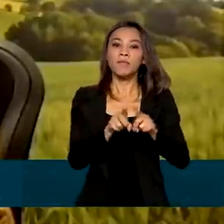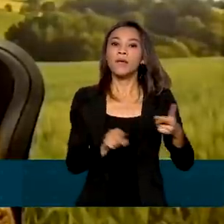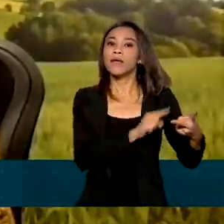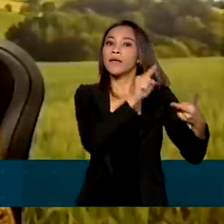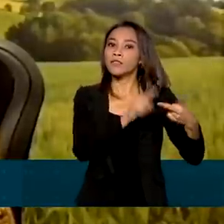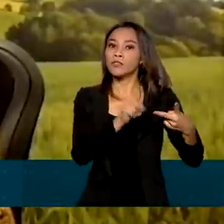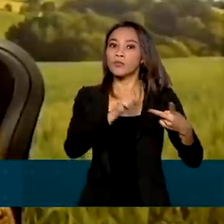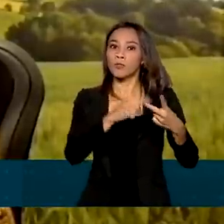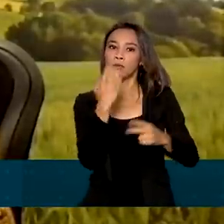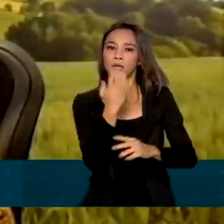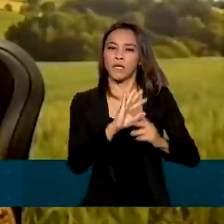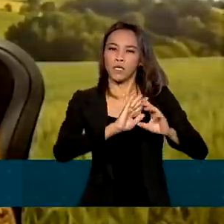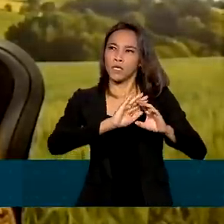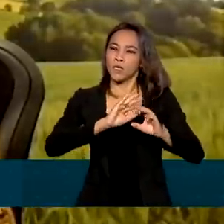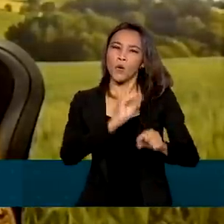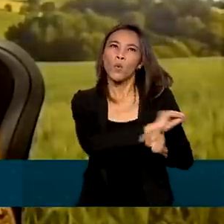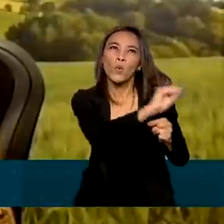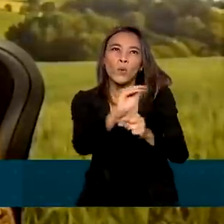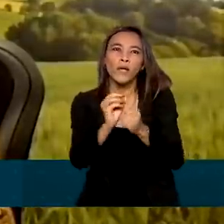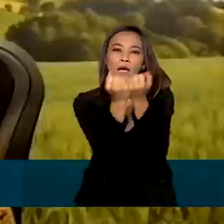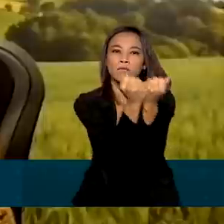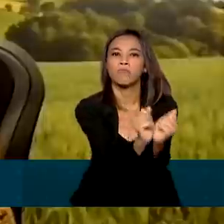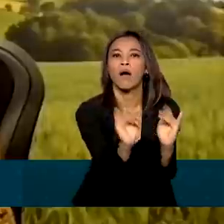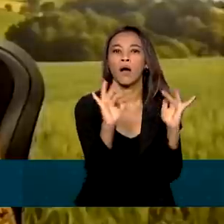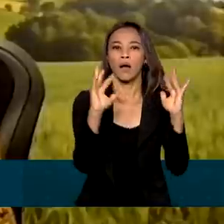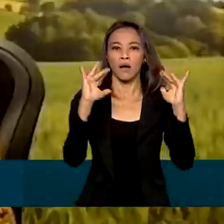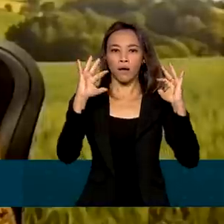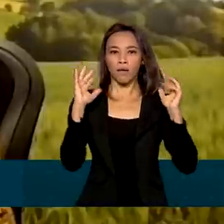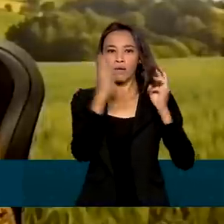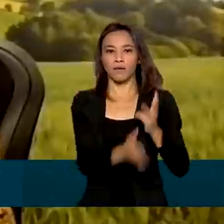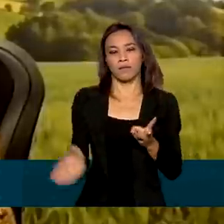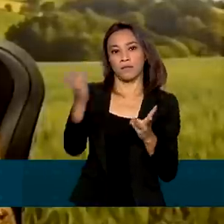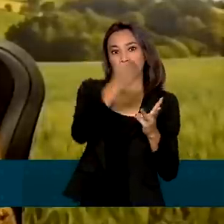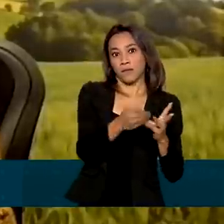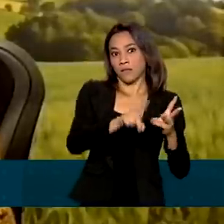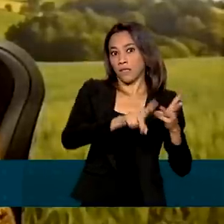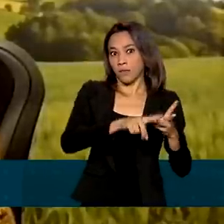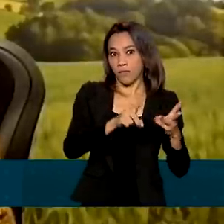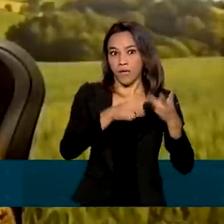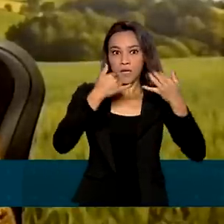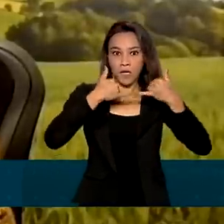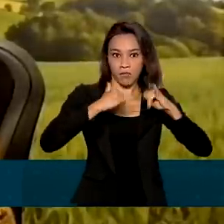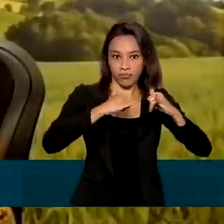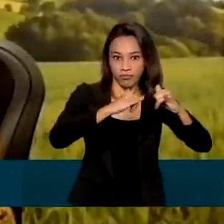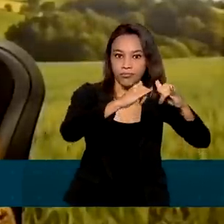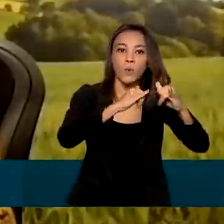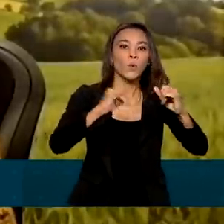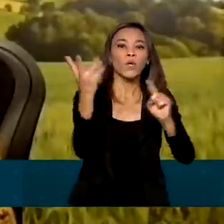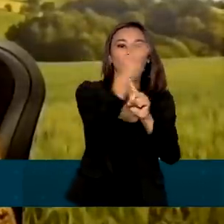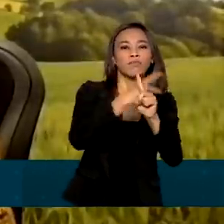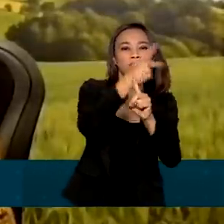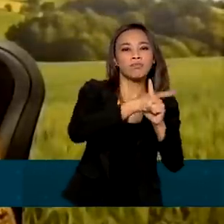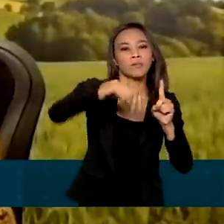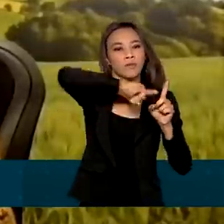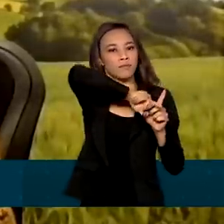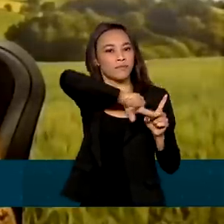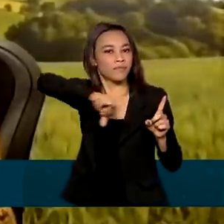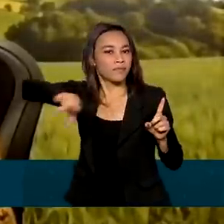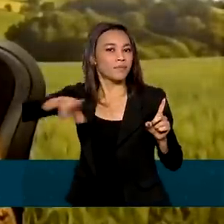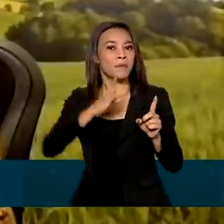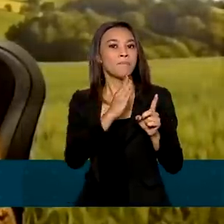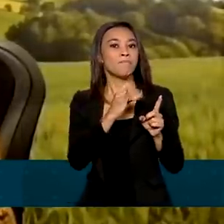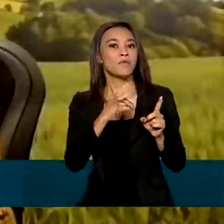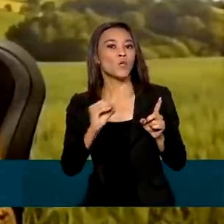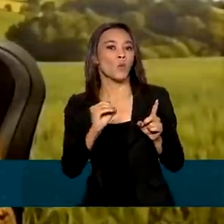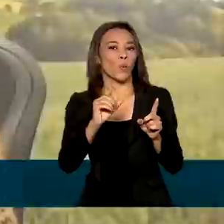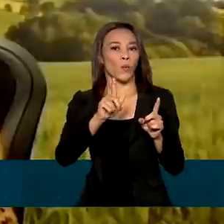florestal, bem como para os sistemas para geração de energia renovável a partir de biogás